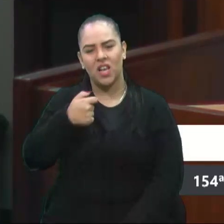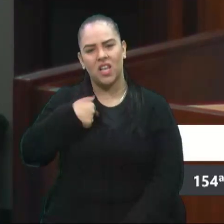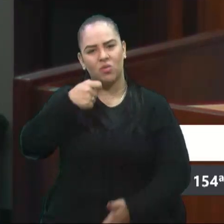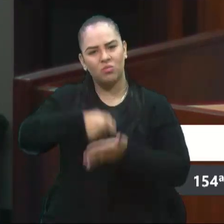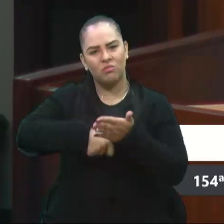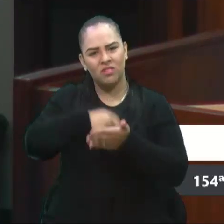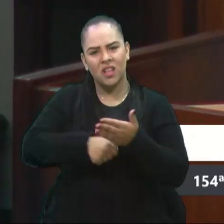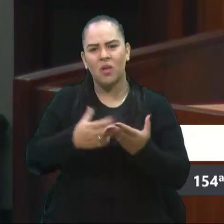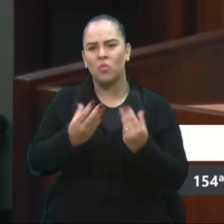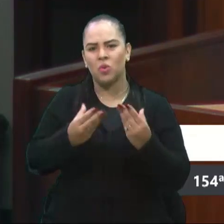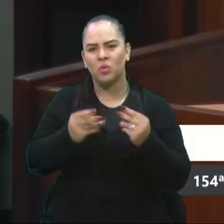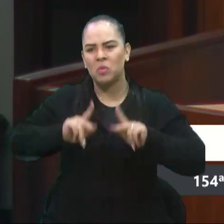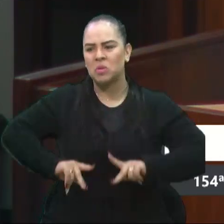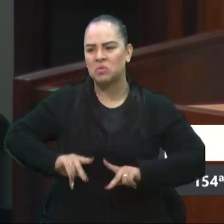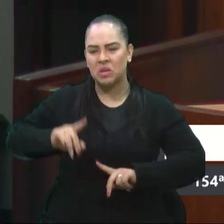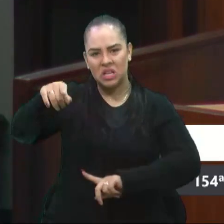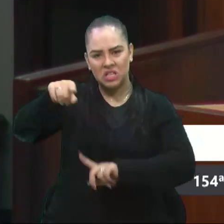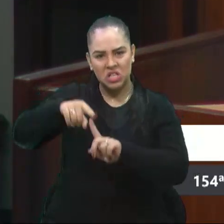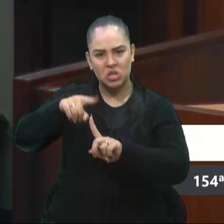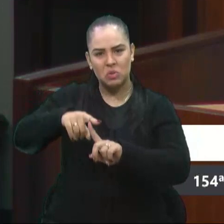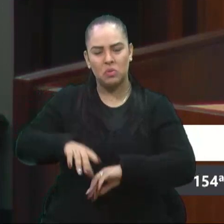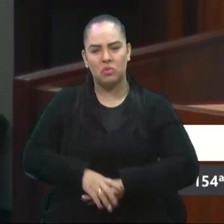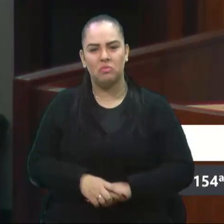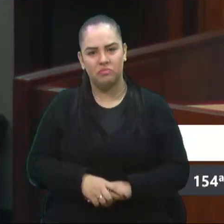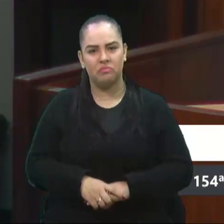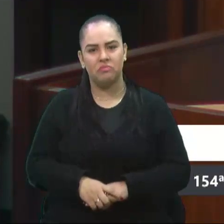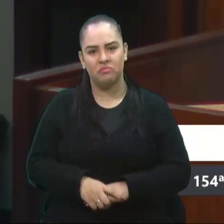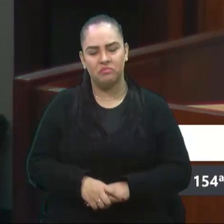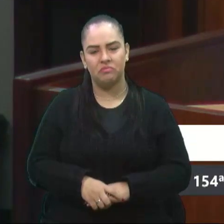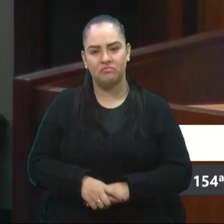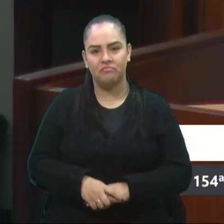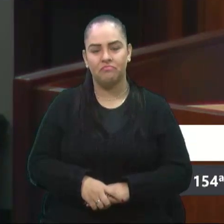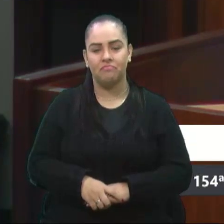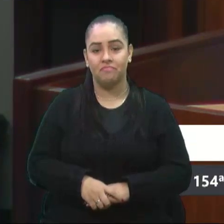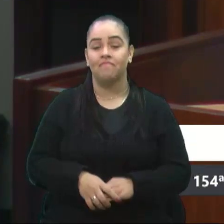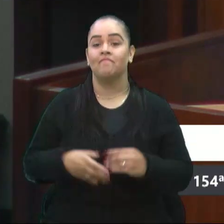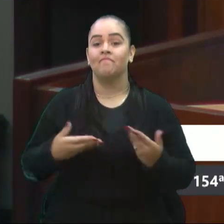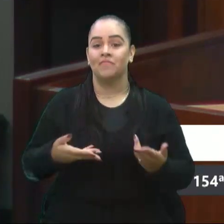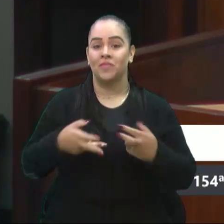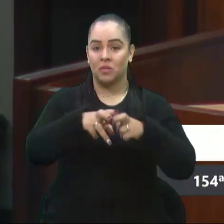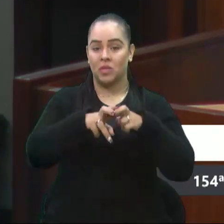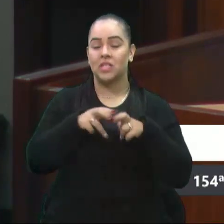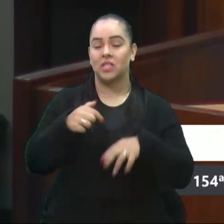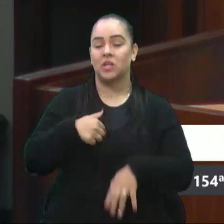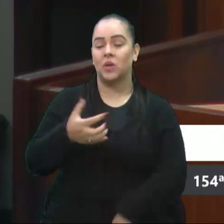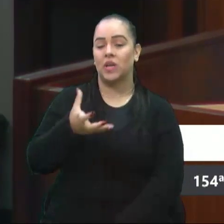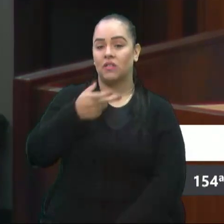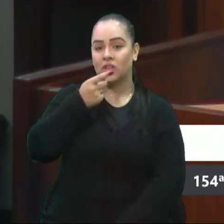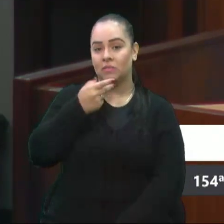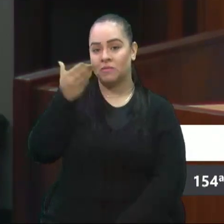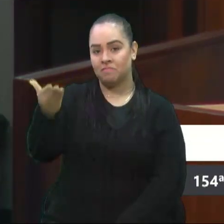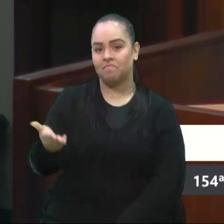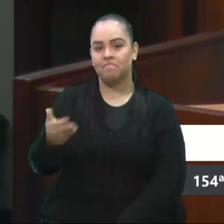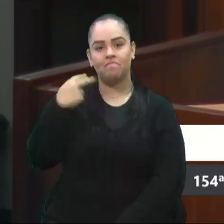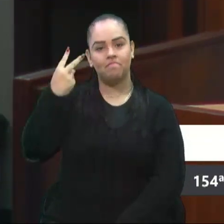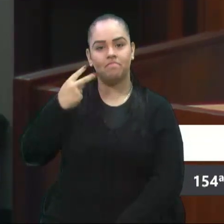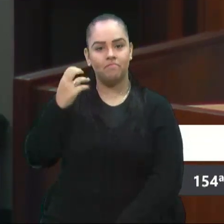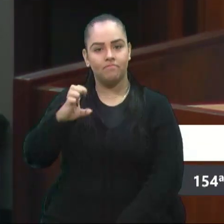por pessoas desse estirpe? Então, quero dizer, vereador Estela, força.